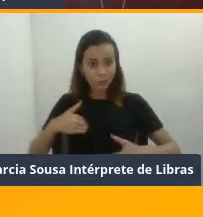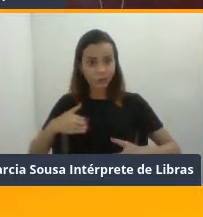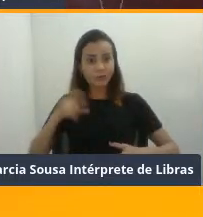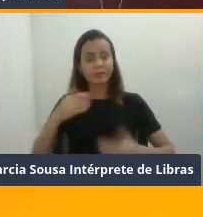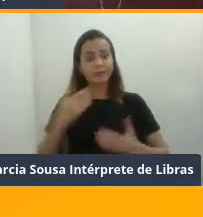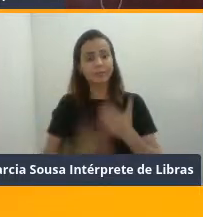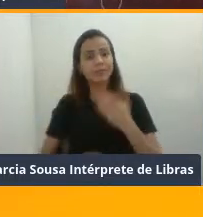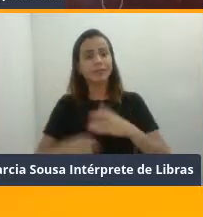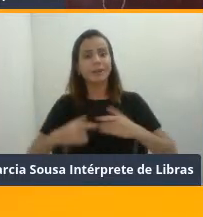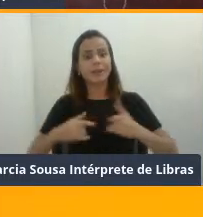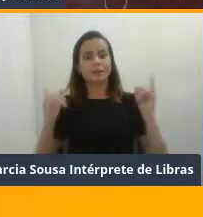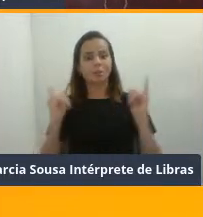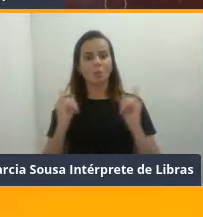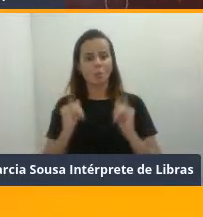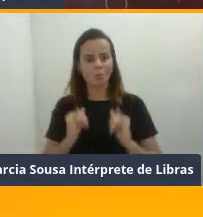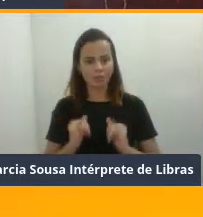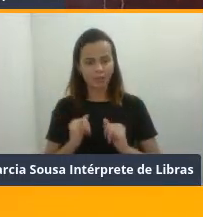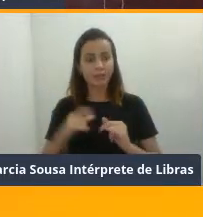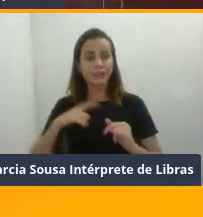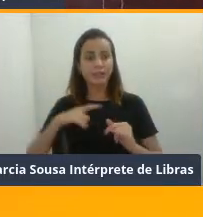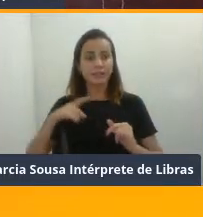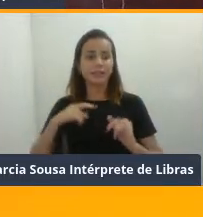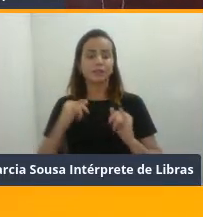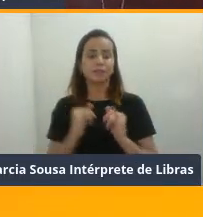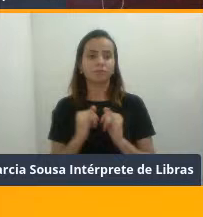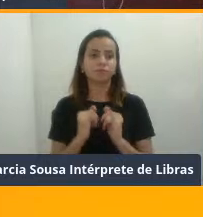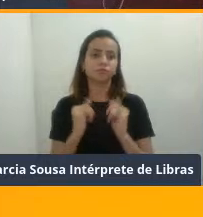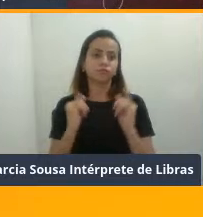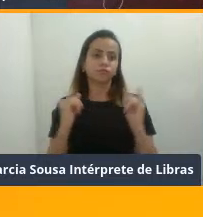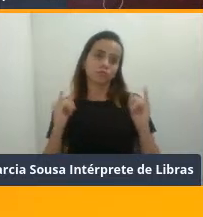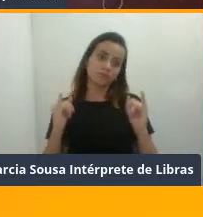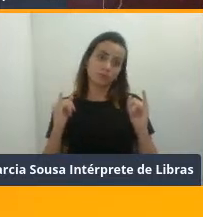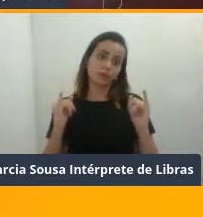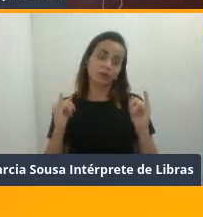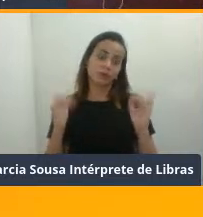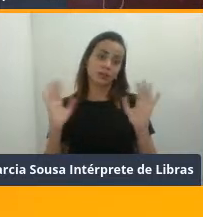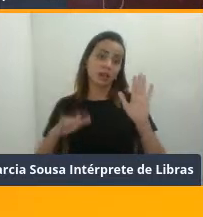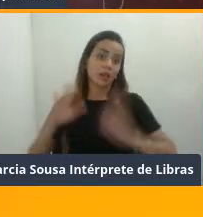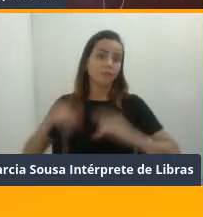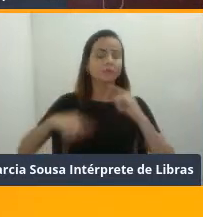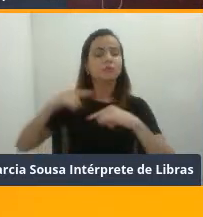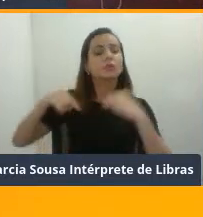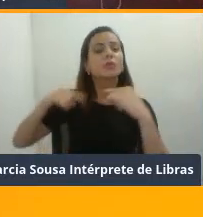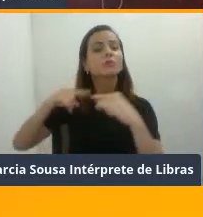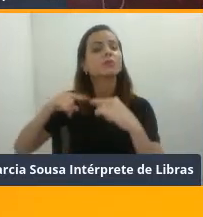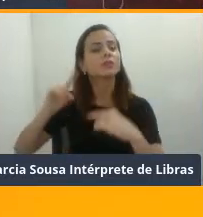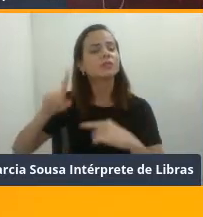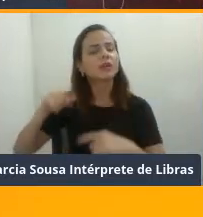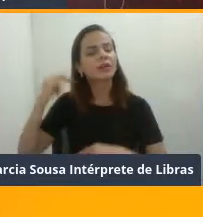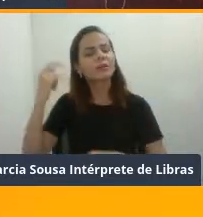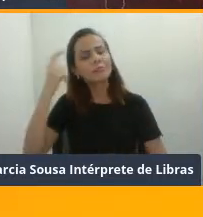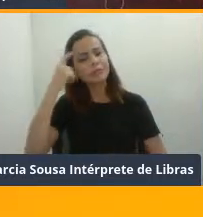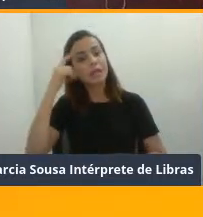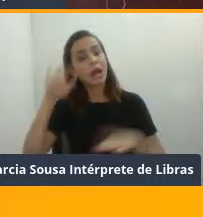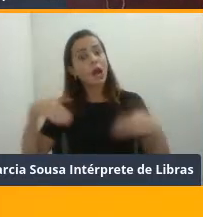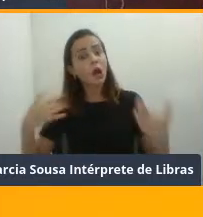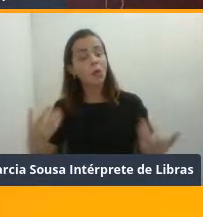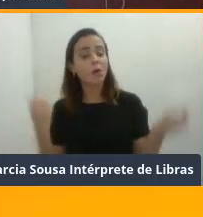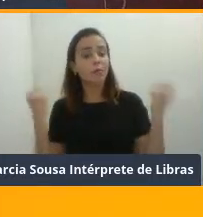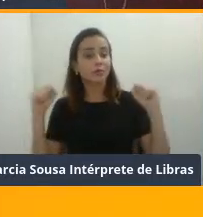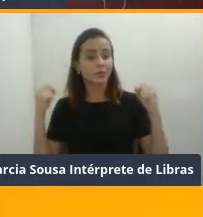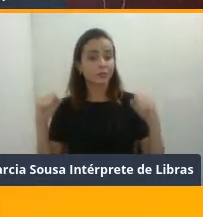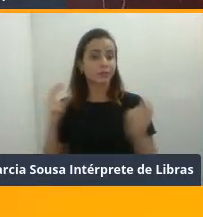o que vai fazer você aumentar mais peso, depende do seu objetivo. É mais importante você pensar qual exercício que você vai conseguir dar